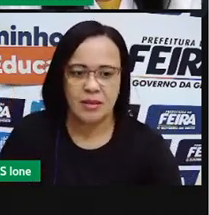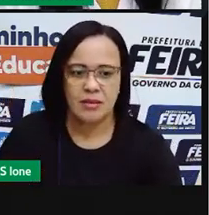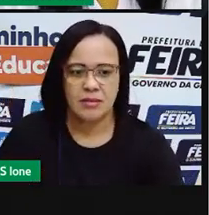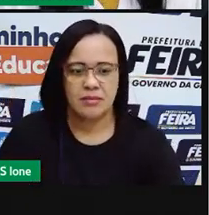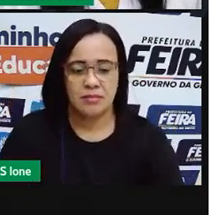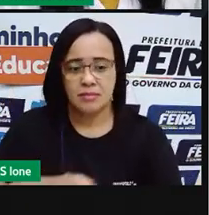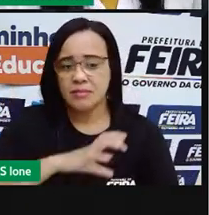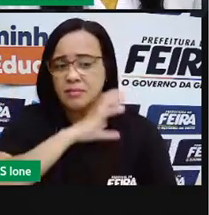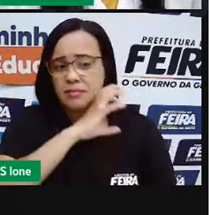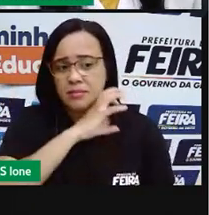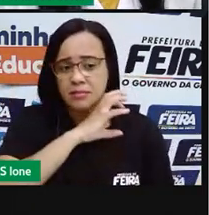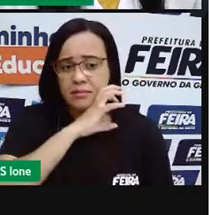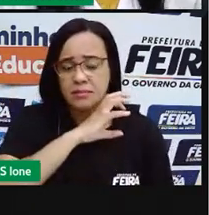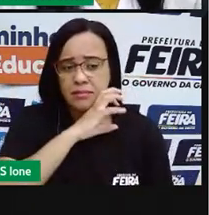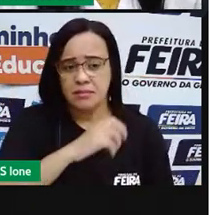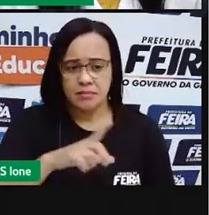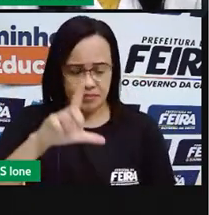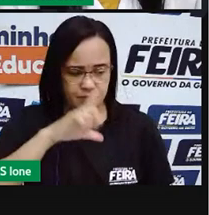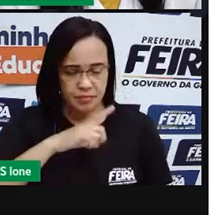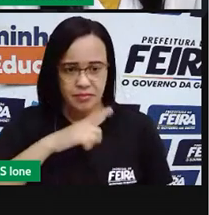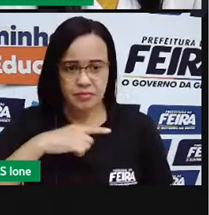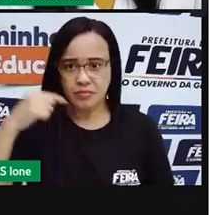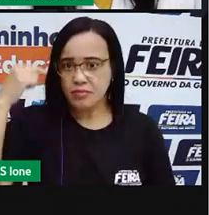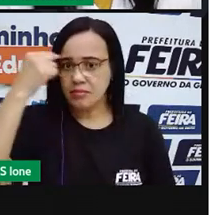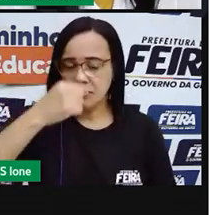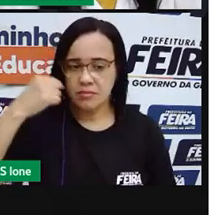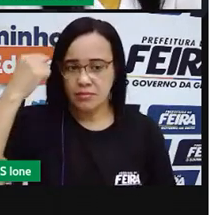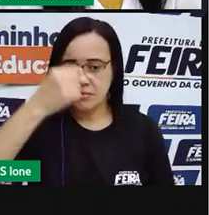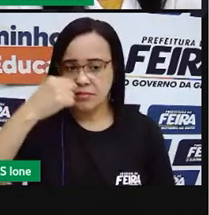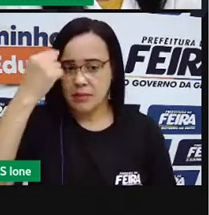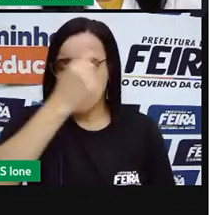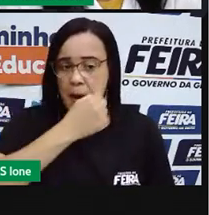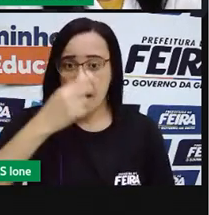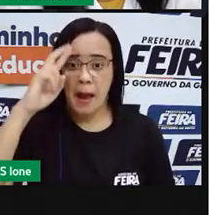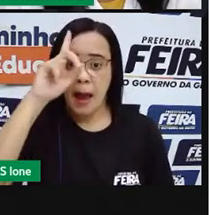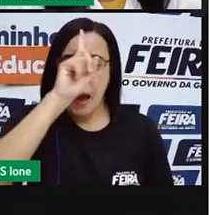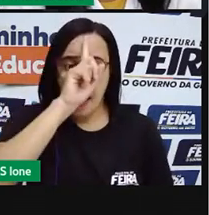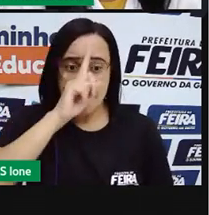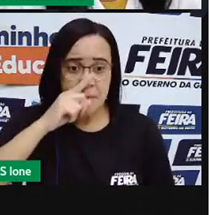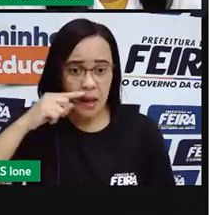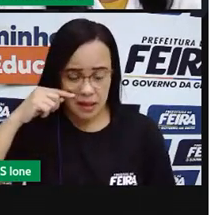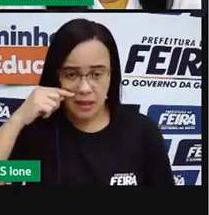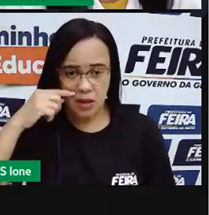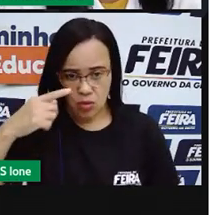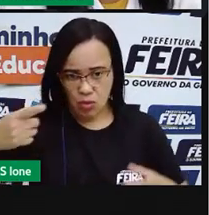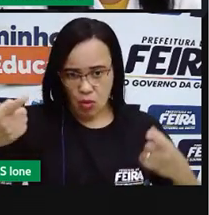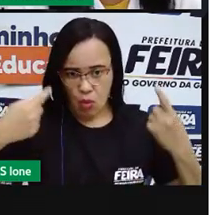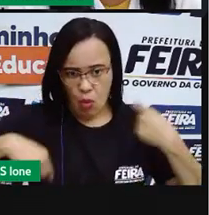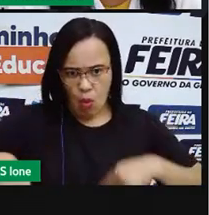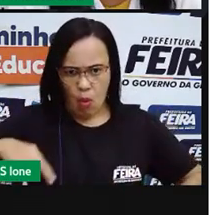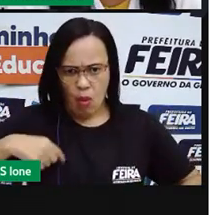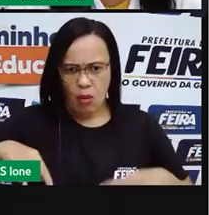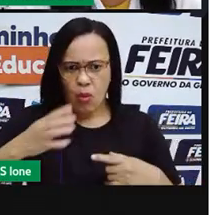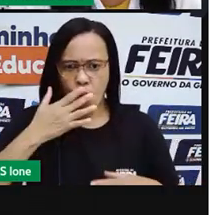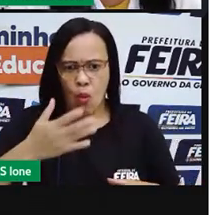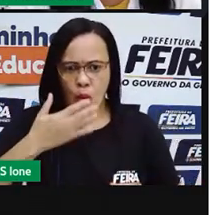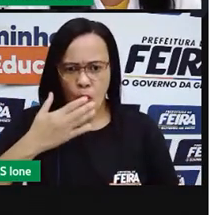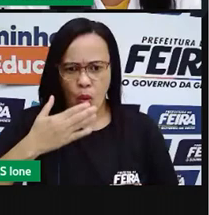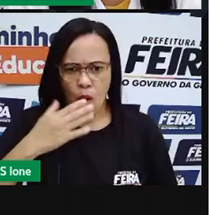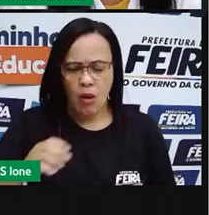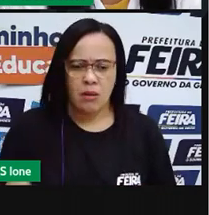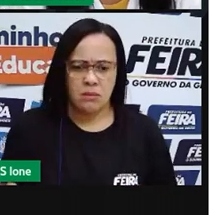É um animal que tem os olhos bem amarelos e a pele toda pintada. Ele é bem feroz.